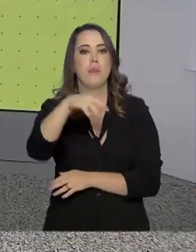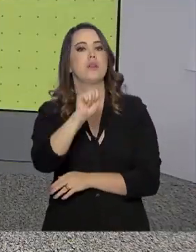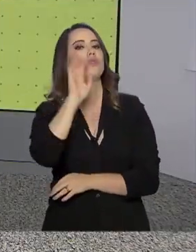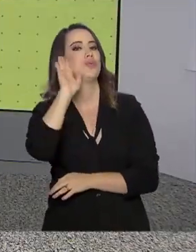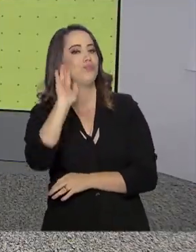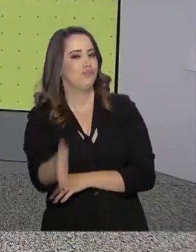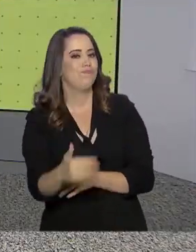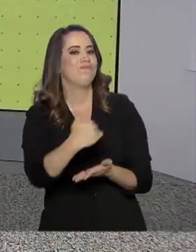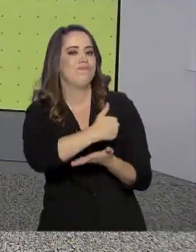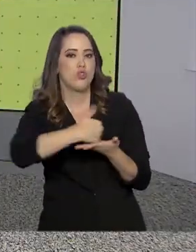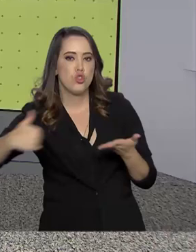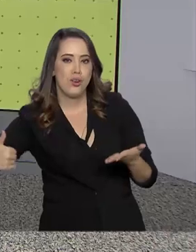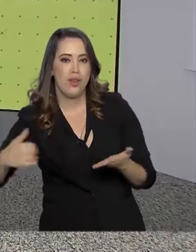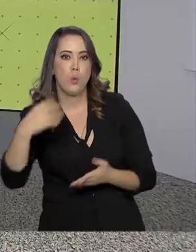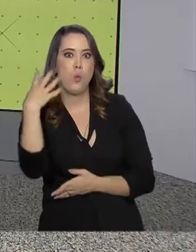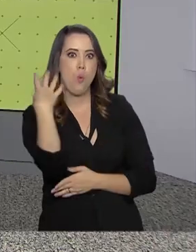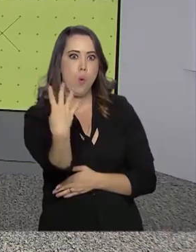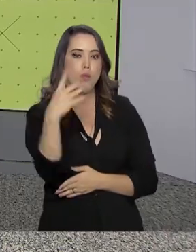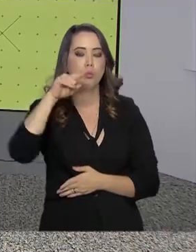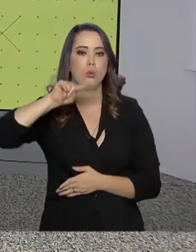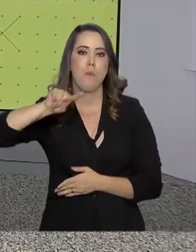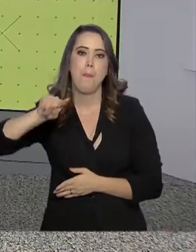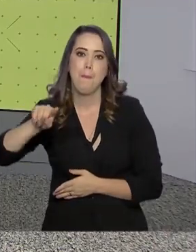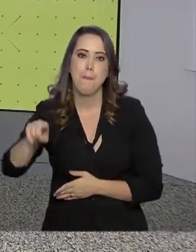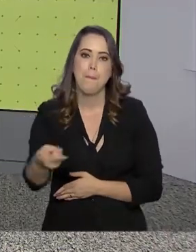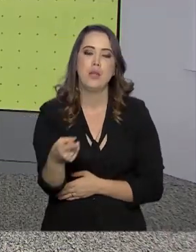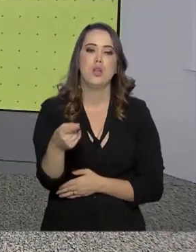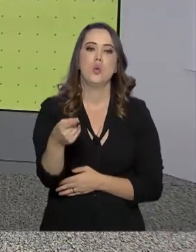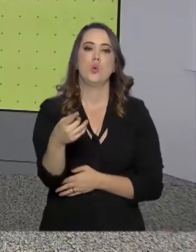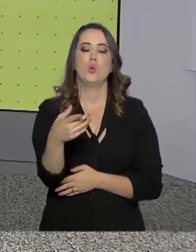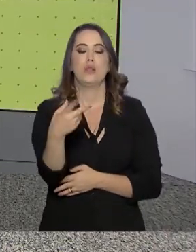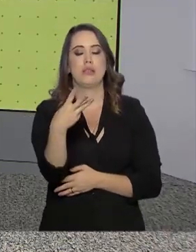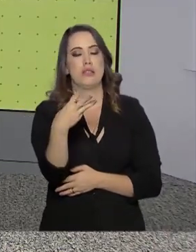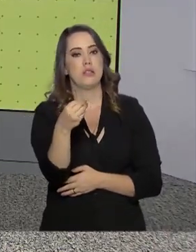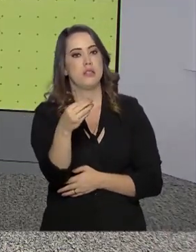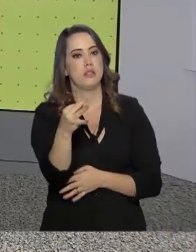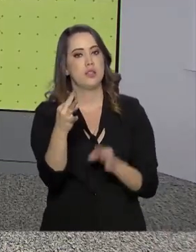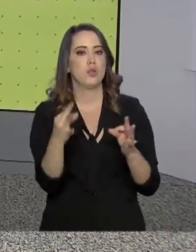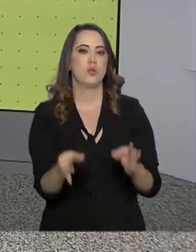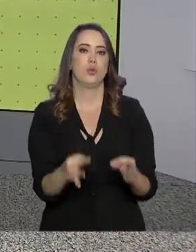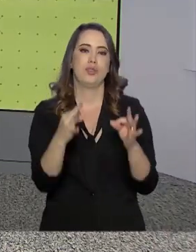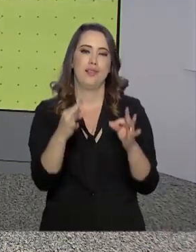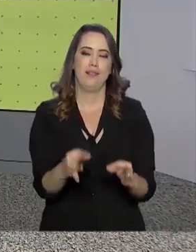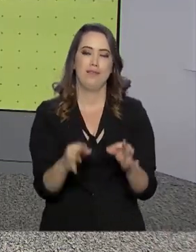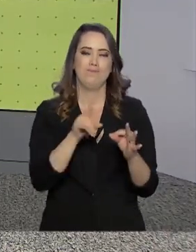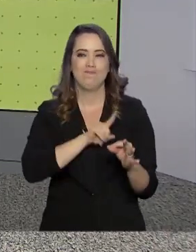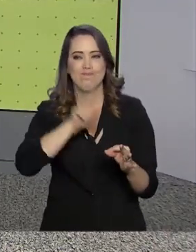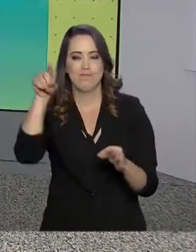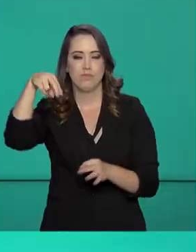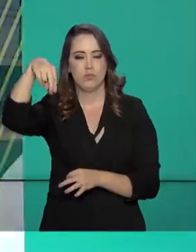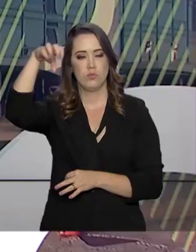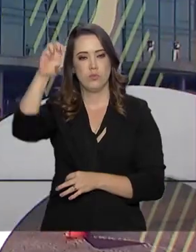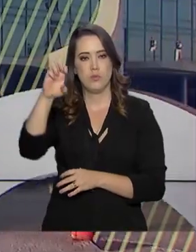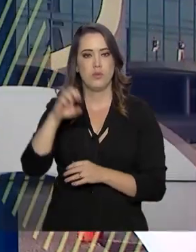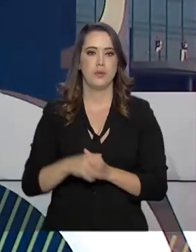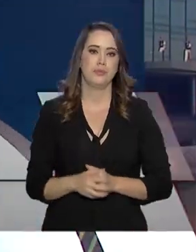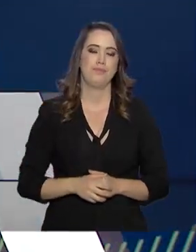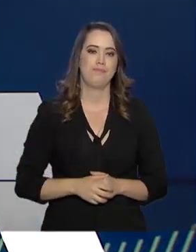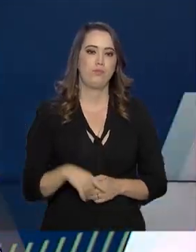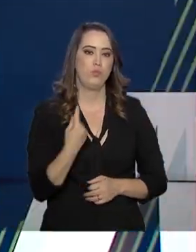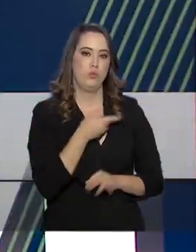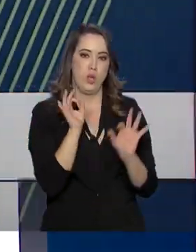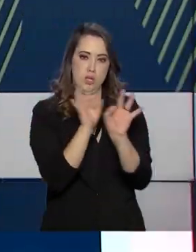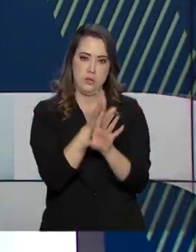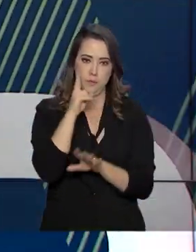retiradas aproximadamente 4.300 toneladas de resíduos de óleo das praias nordestinas. O governo